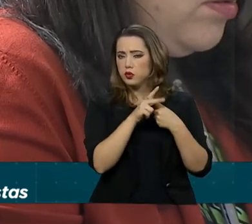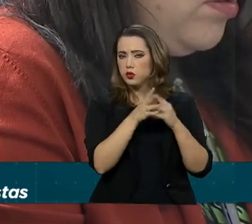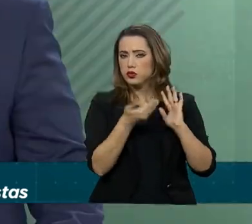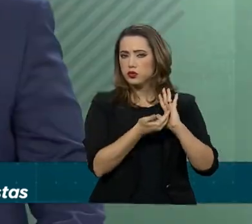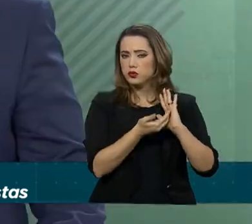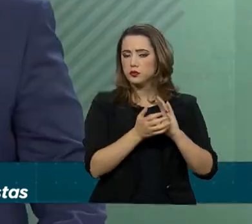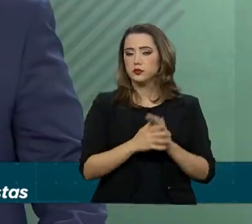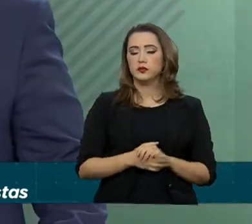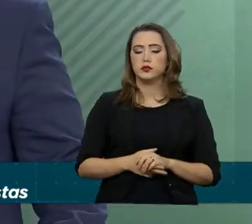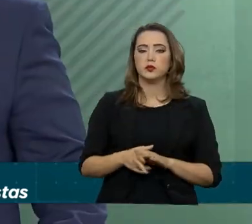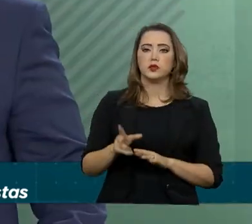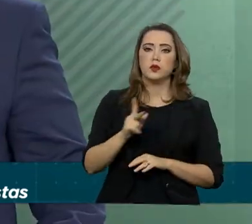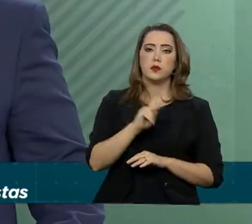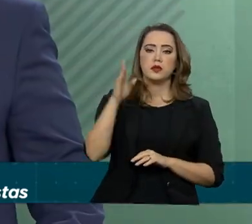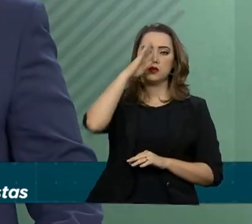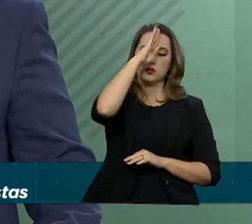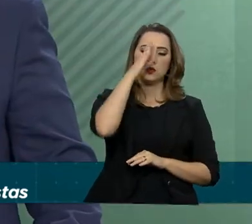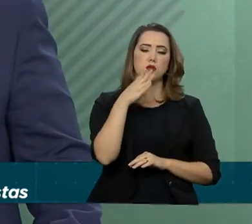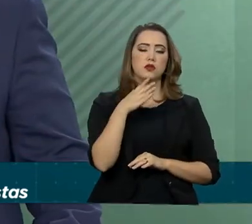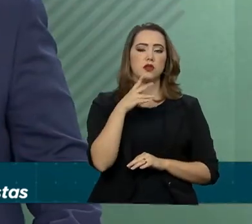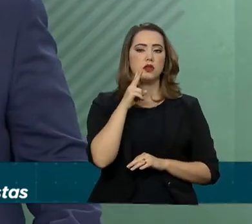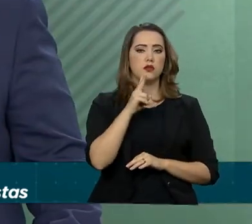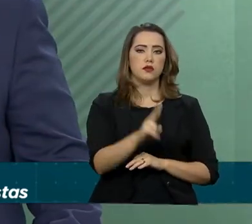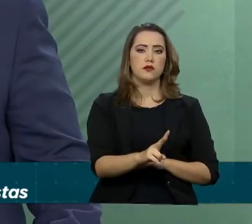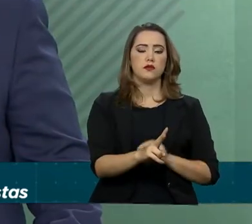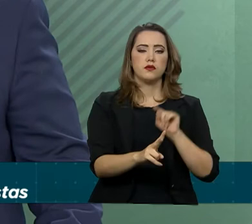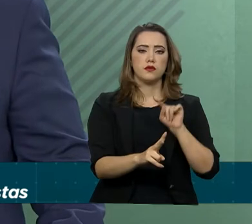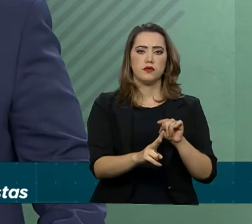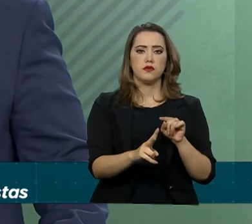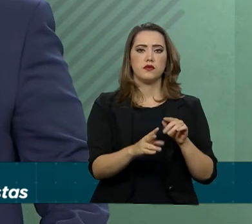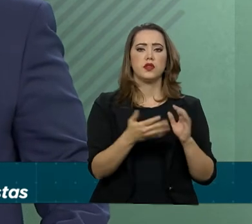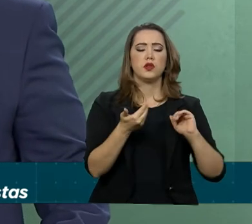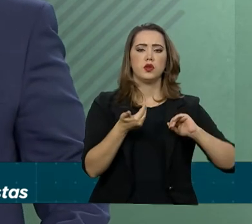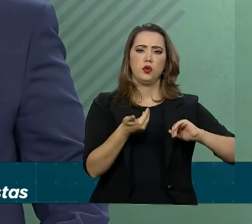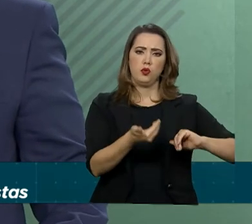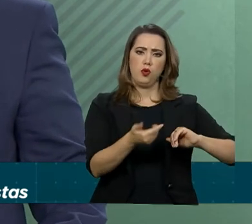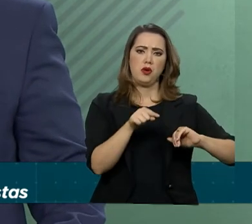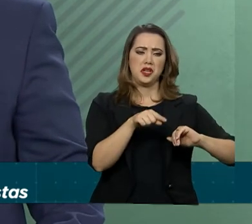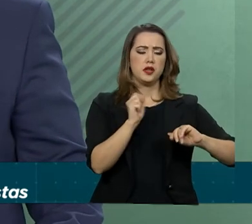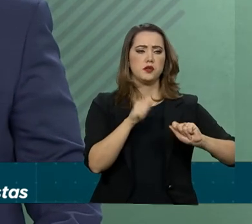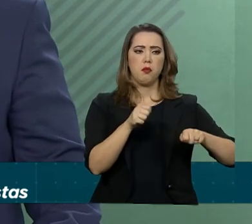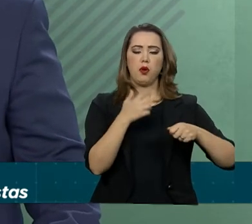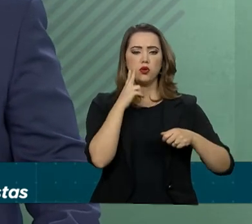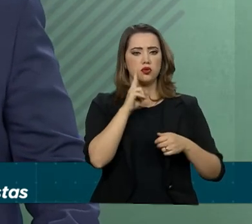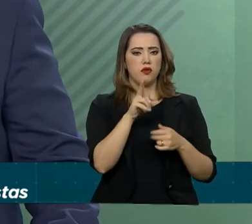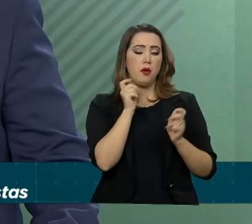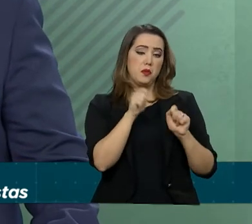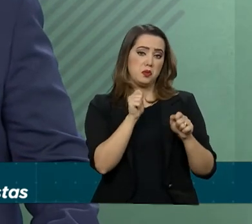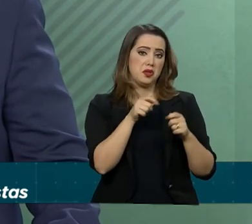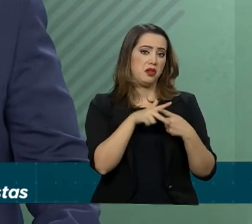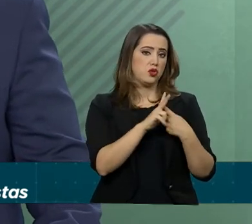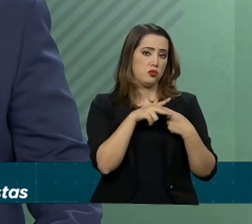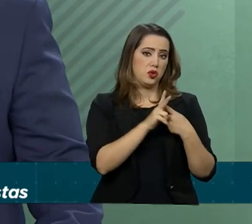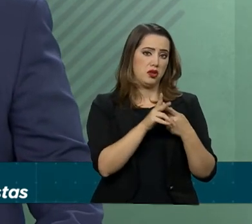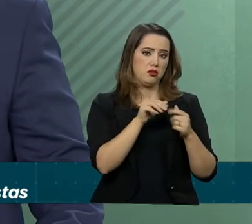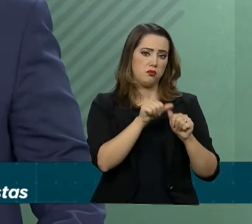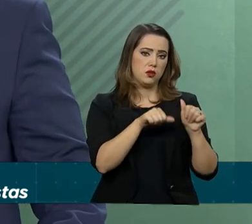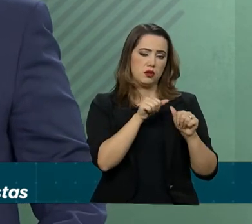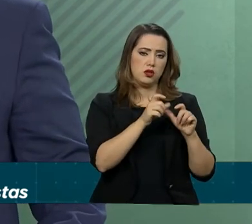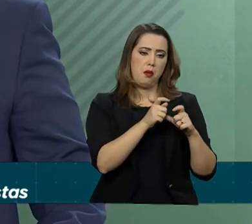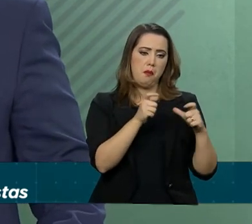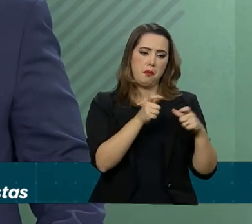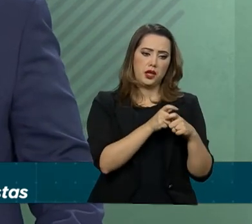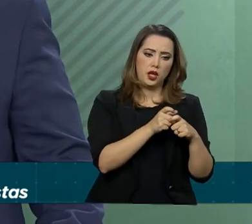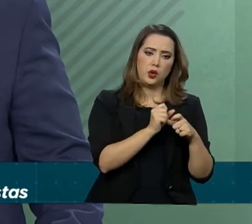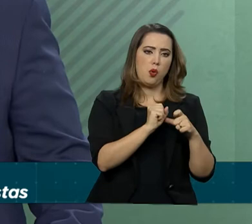O senhor presidente considera que o Congresso tem plena capacidade de avaliar possibilidades de mudanças pequenas ou